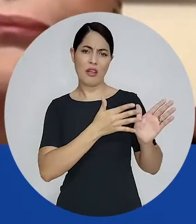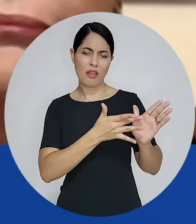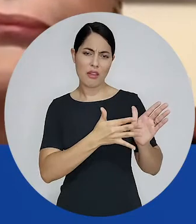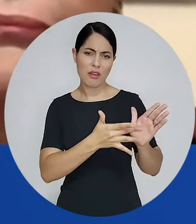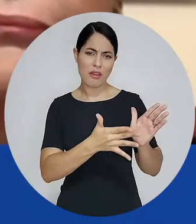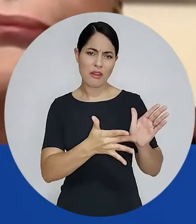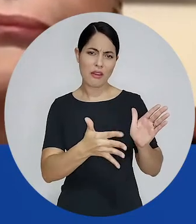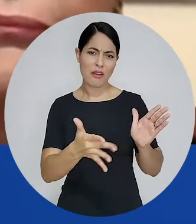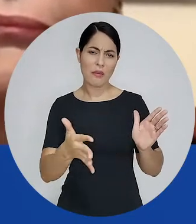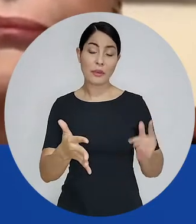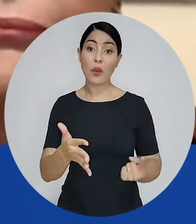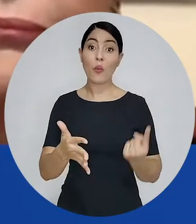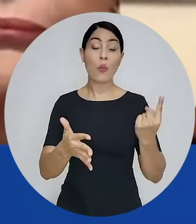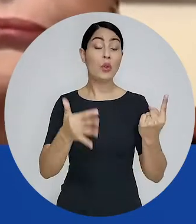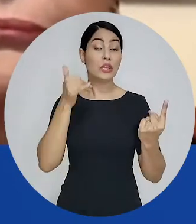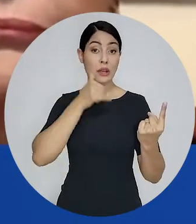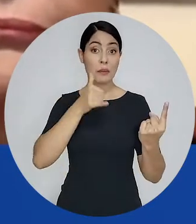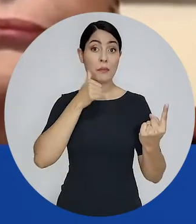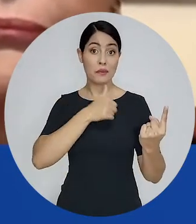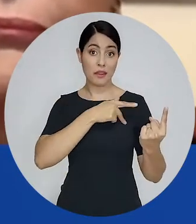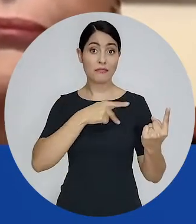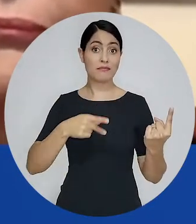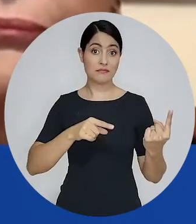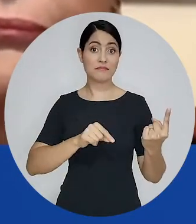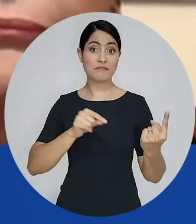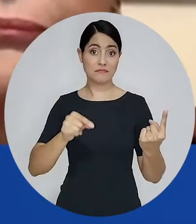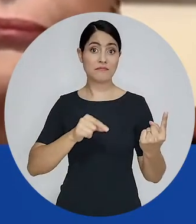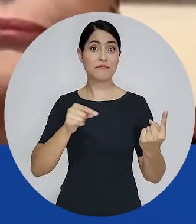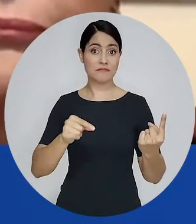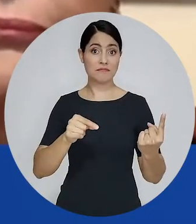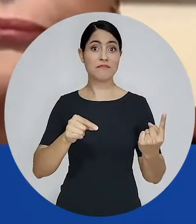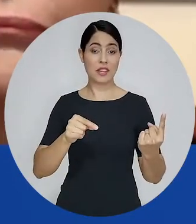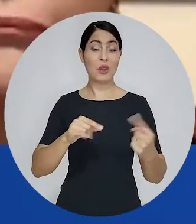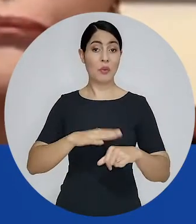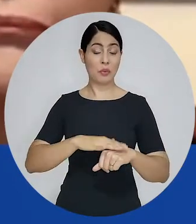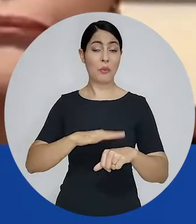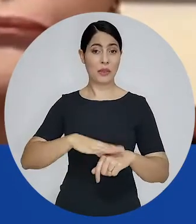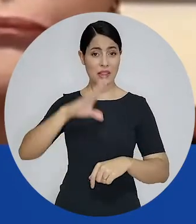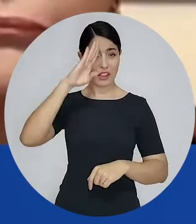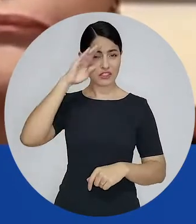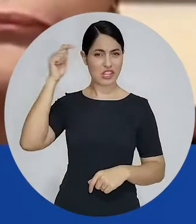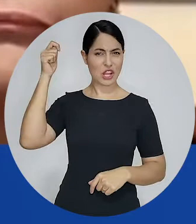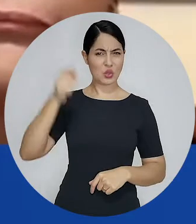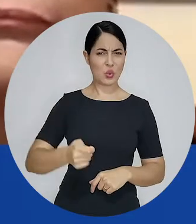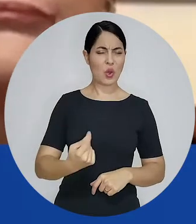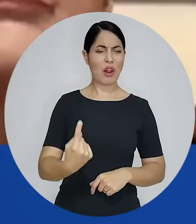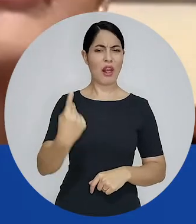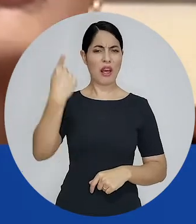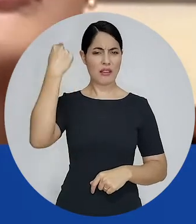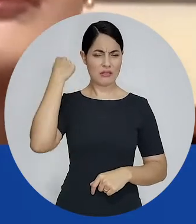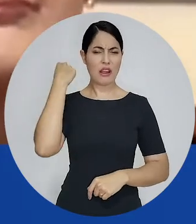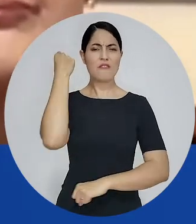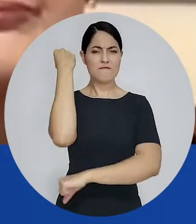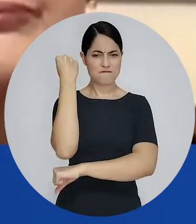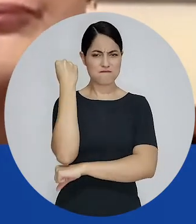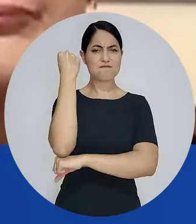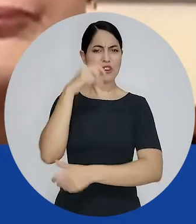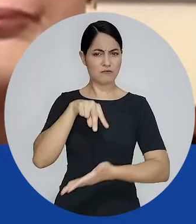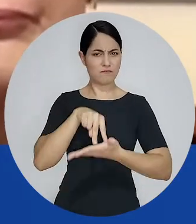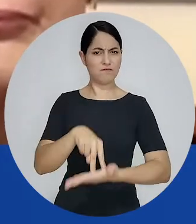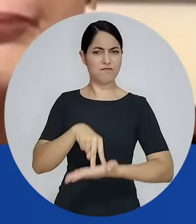tão relevante, única no nosso país, que é o papel de resistência à ditadura. A presidenta Dilma Rousseff